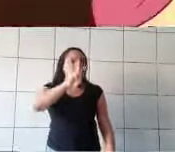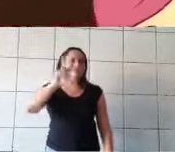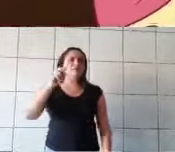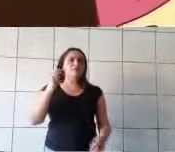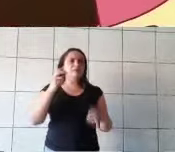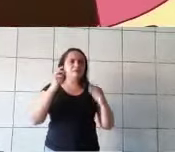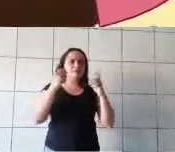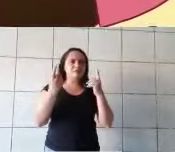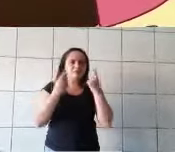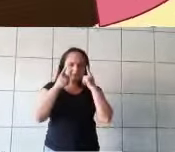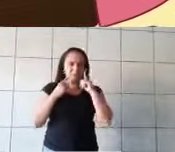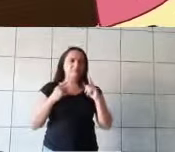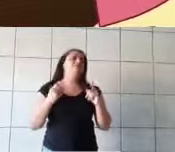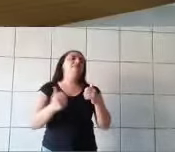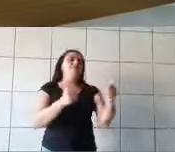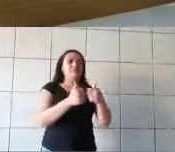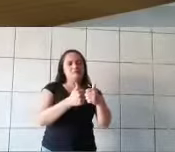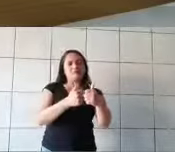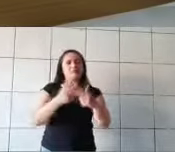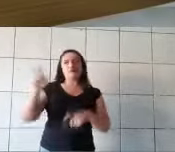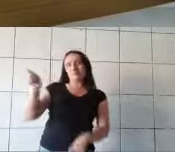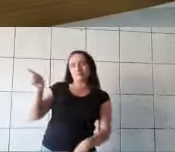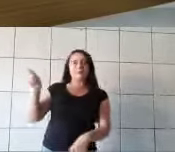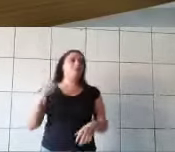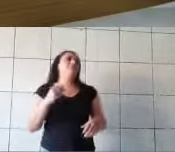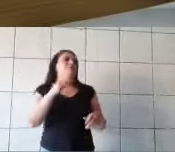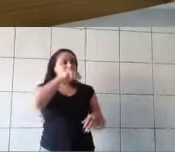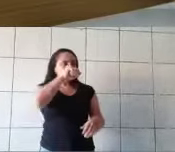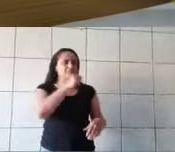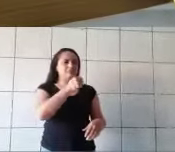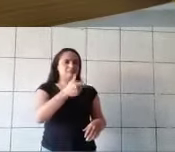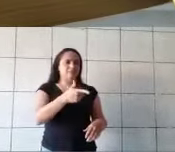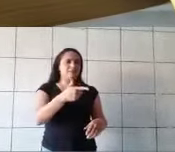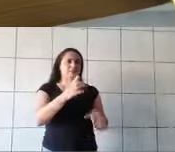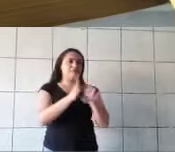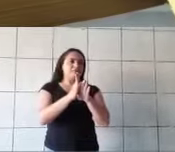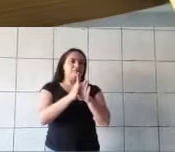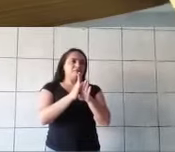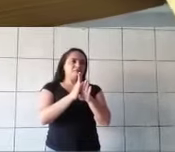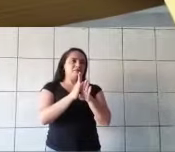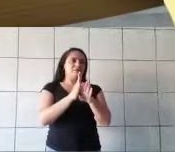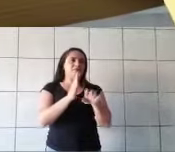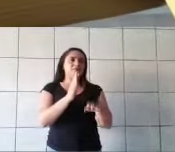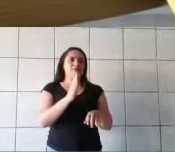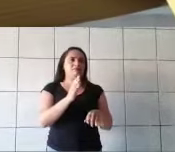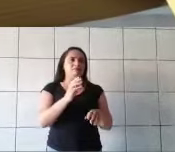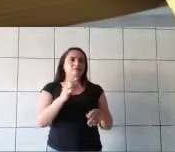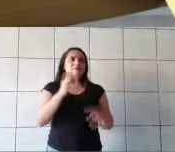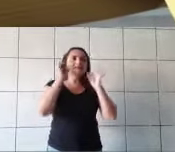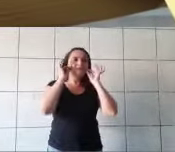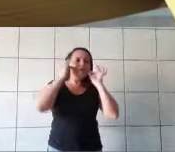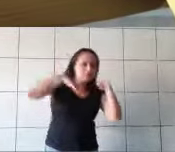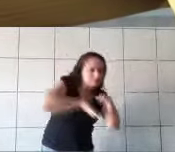Então ela começou a chorar. Ao vê-la chorar, seus amigos ratos se aproximaram dela. Minha